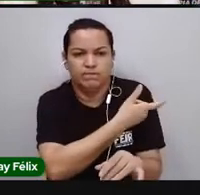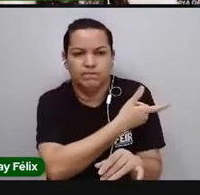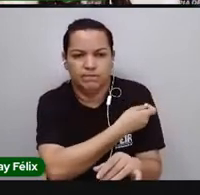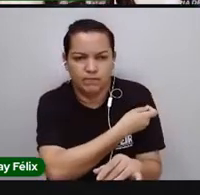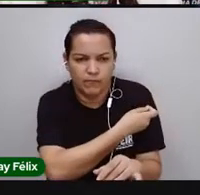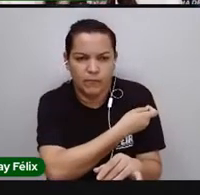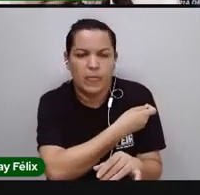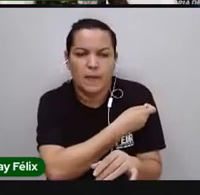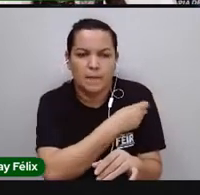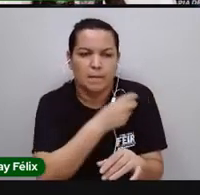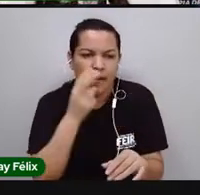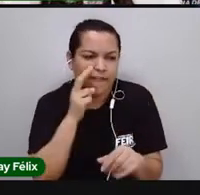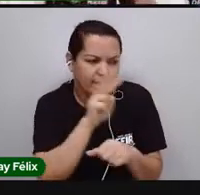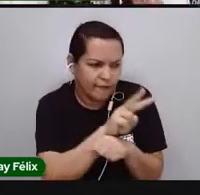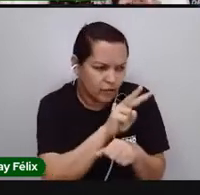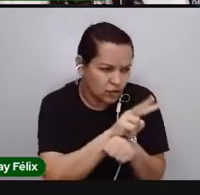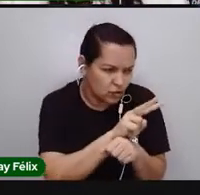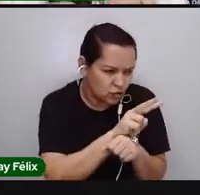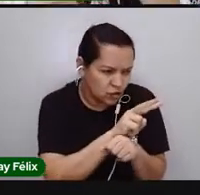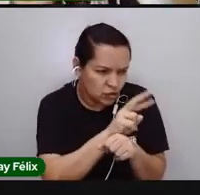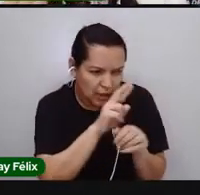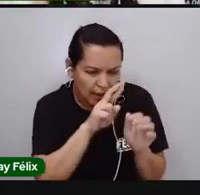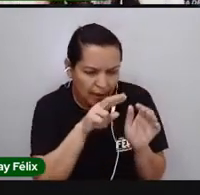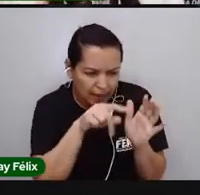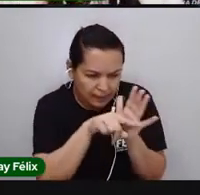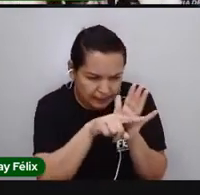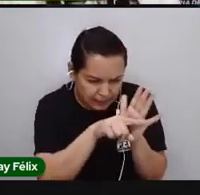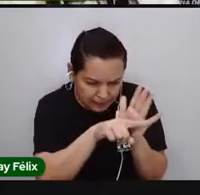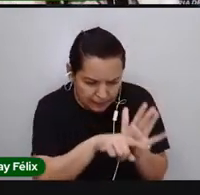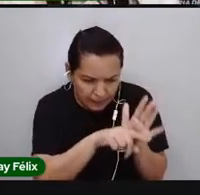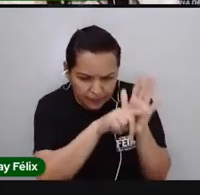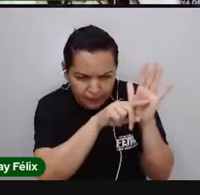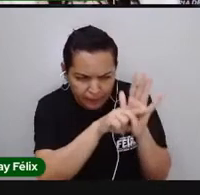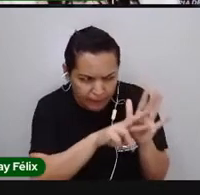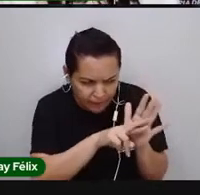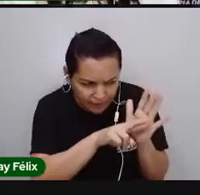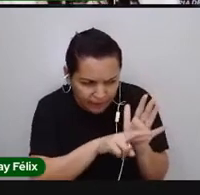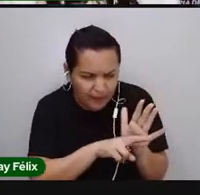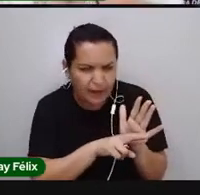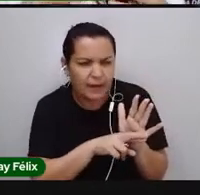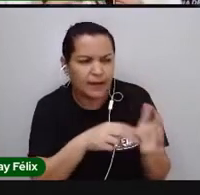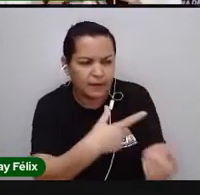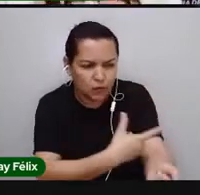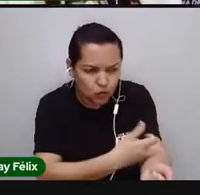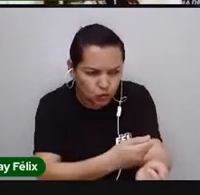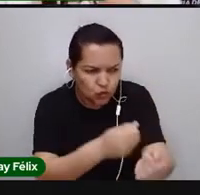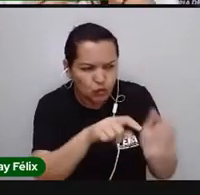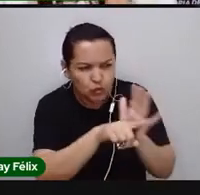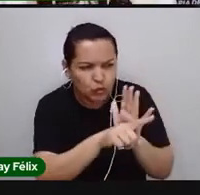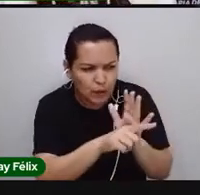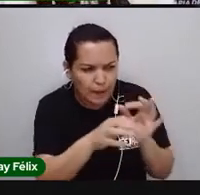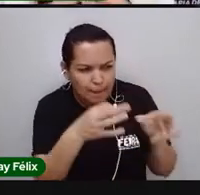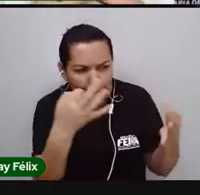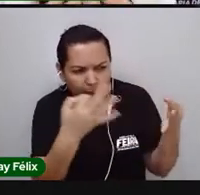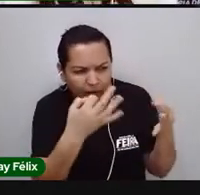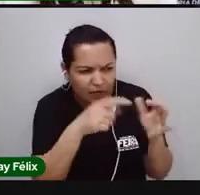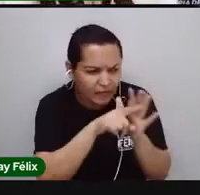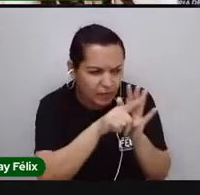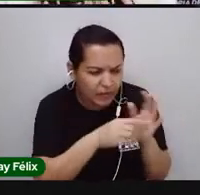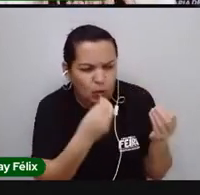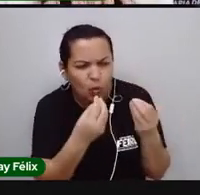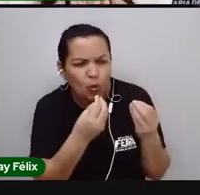acompanhamento, está tendo teste, está sendo feito aperfeiçoamento desses materiais, tudo isso para nós termos